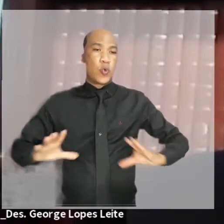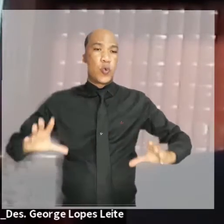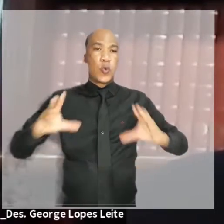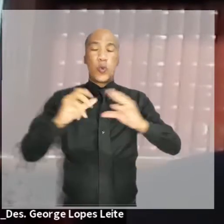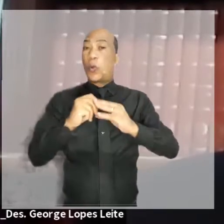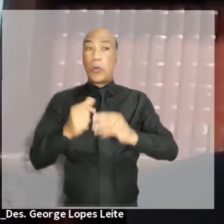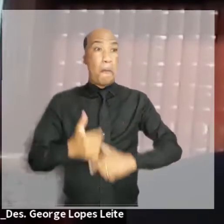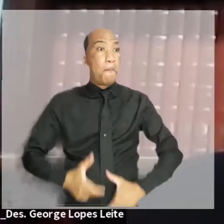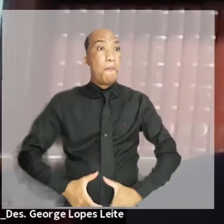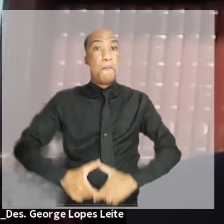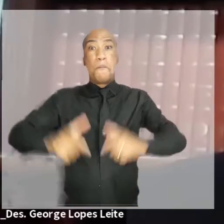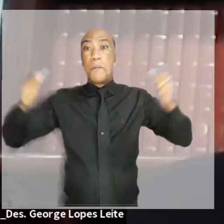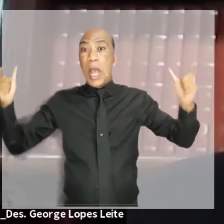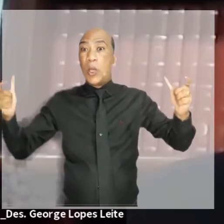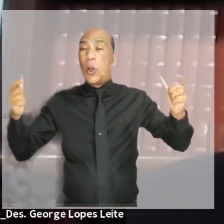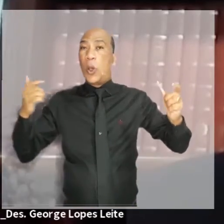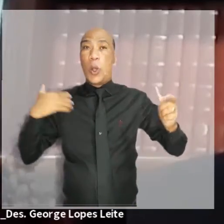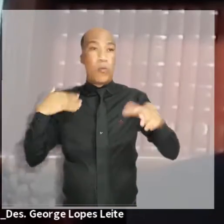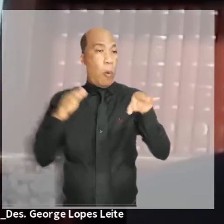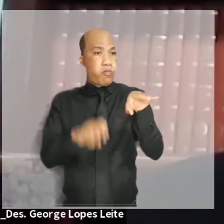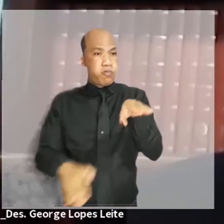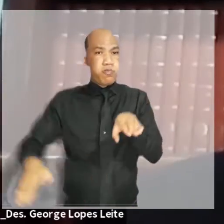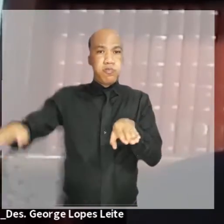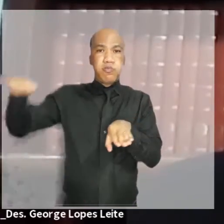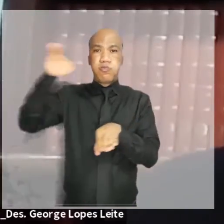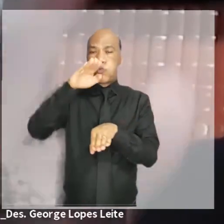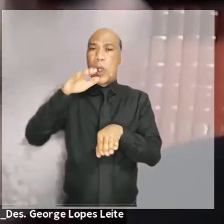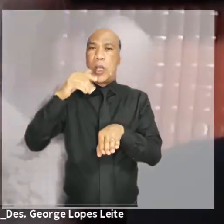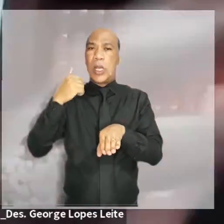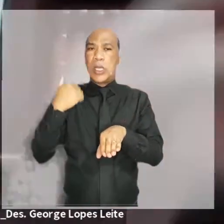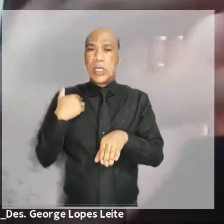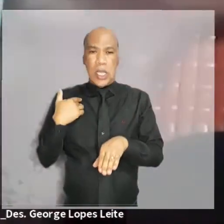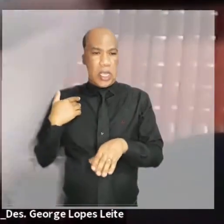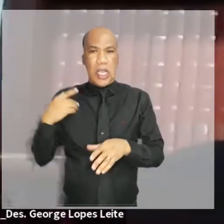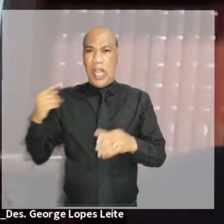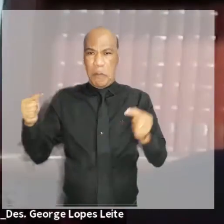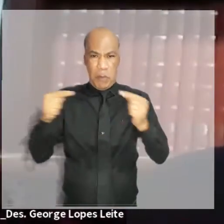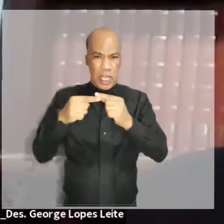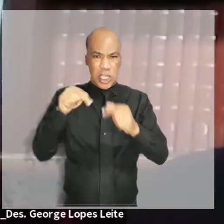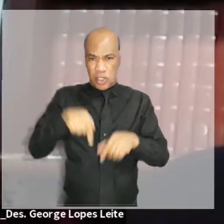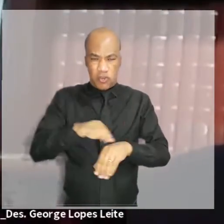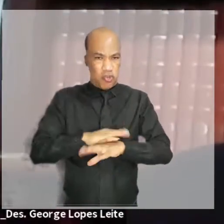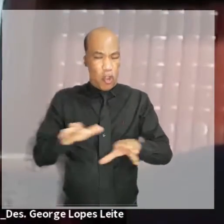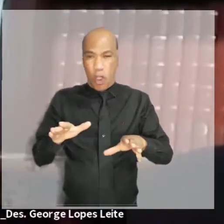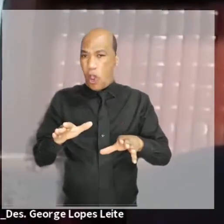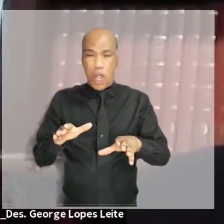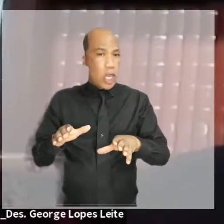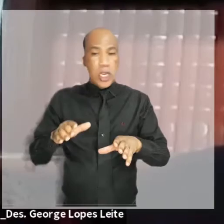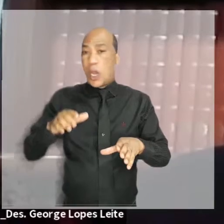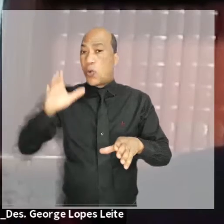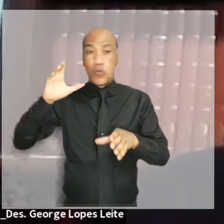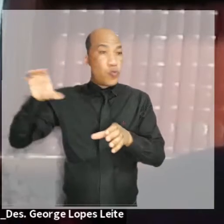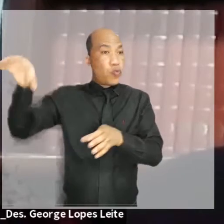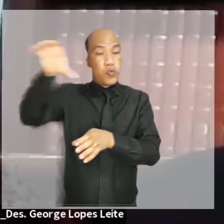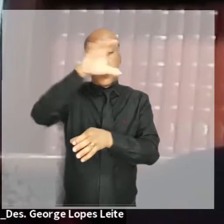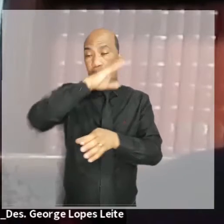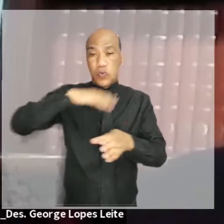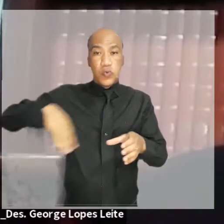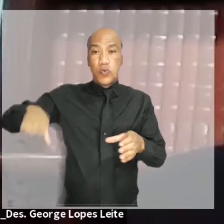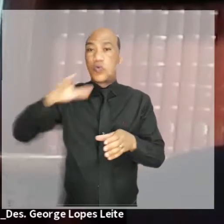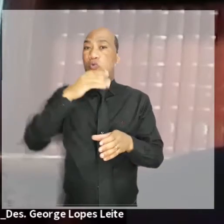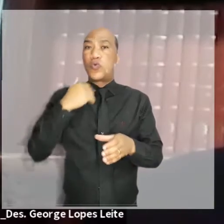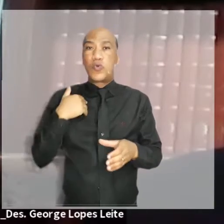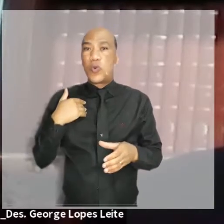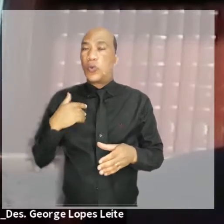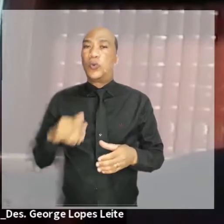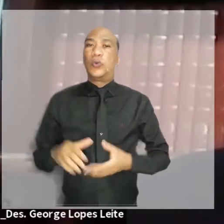e a sintonia perfeitos para envolver toda a instituição em algo muito maior, acima de todos nós, que extrapola as fronteiras regionais